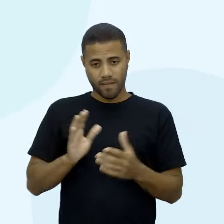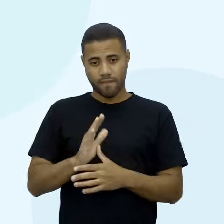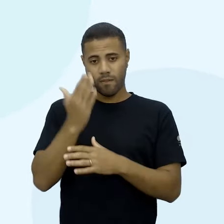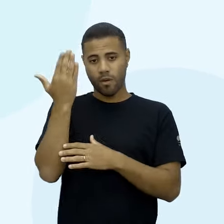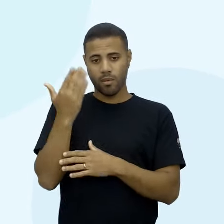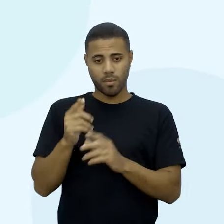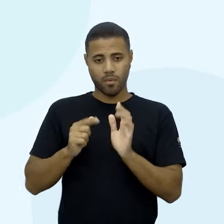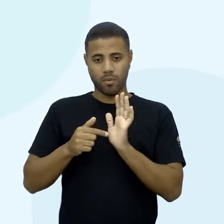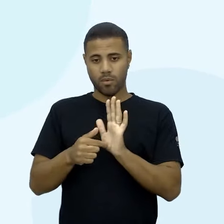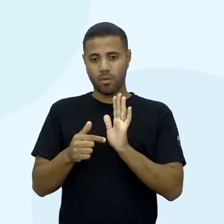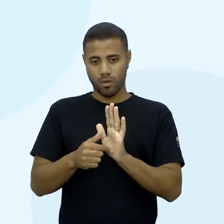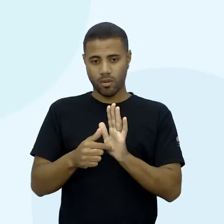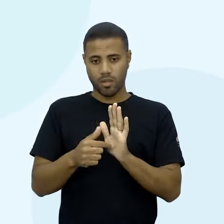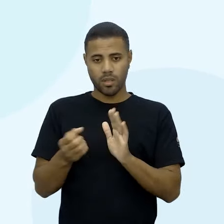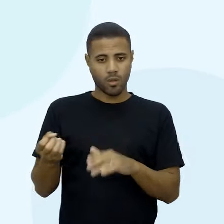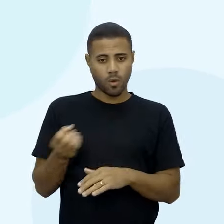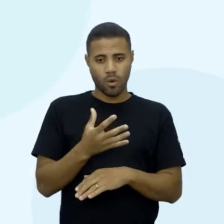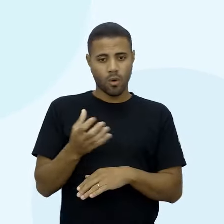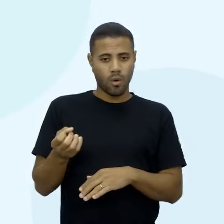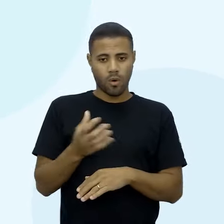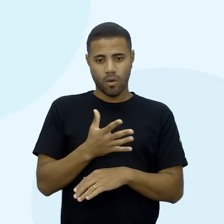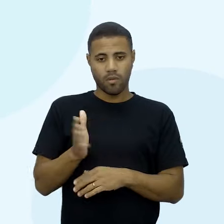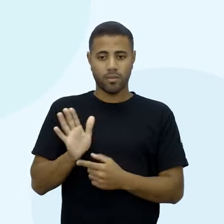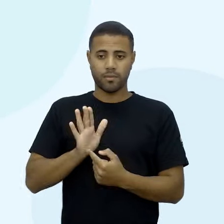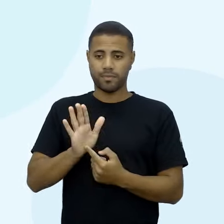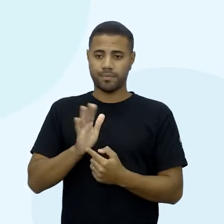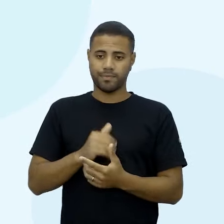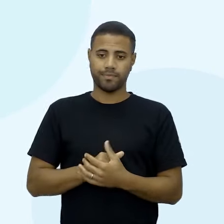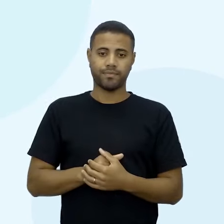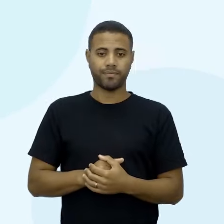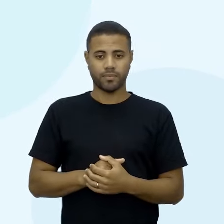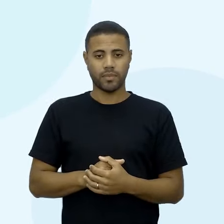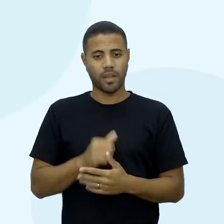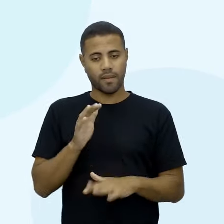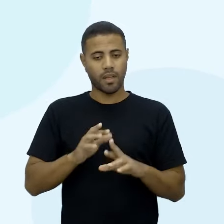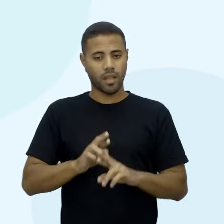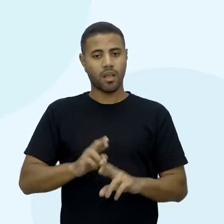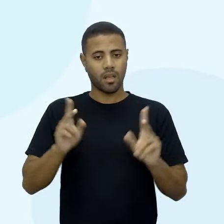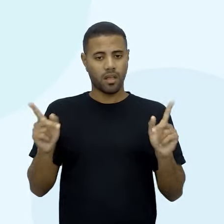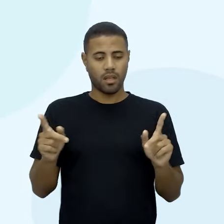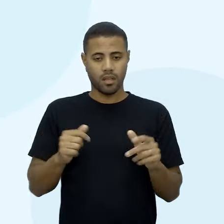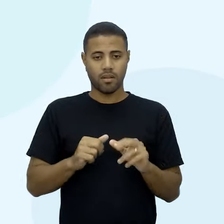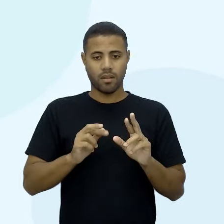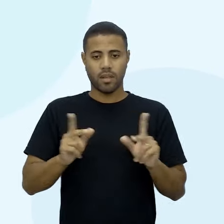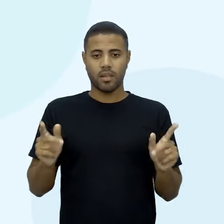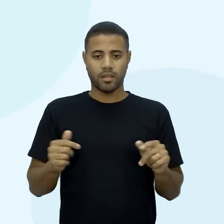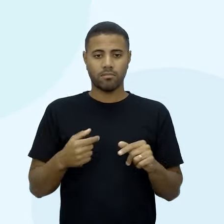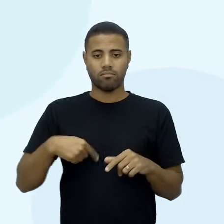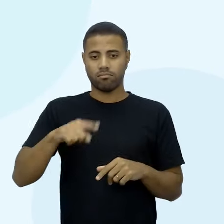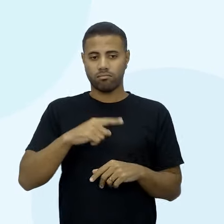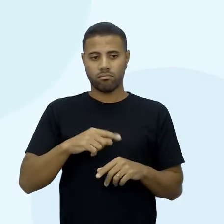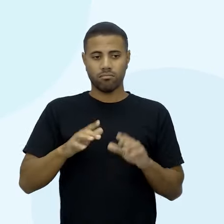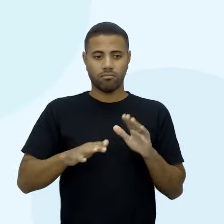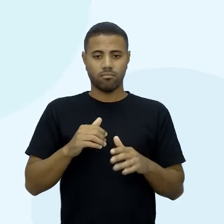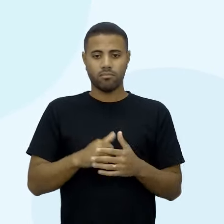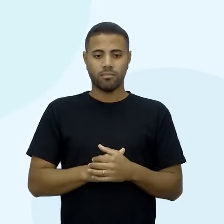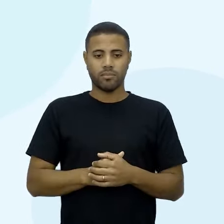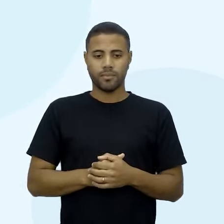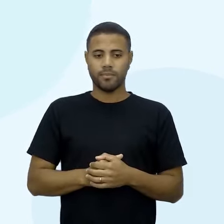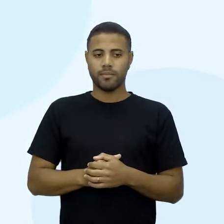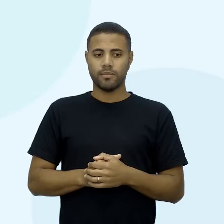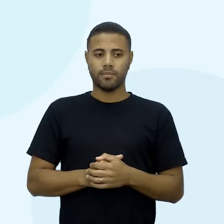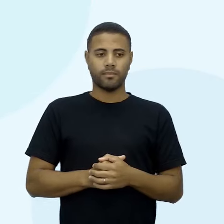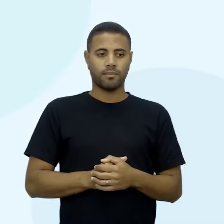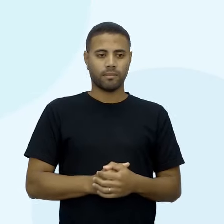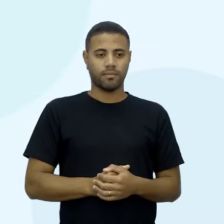relativamente nova, né? Talvez até desconhecida para vocês, tá? Mas a gente vai falar bem devagarzinho